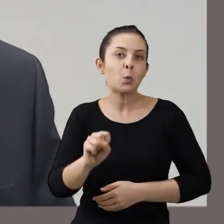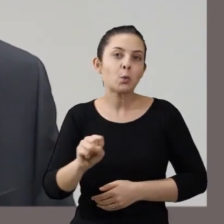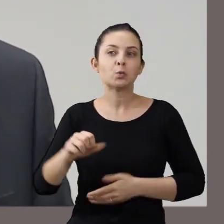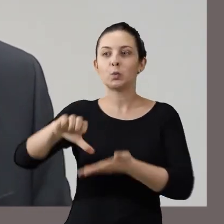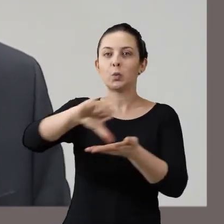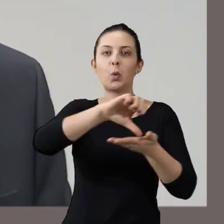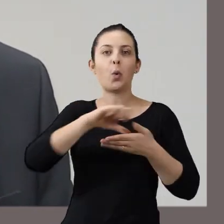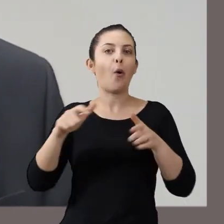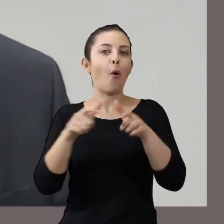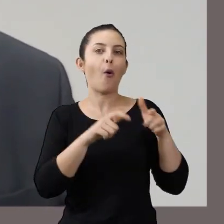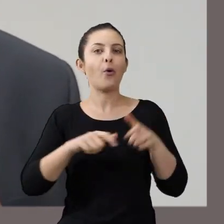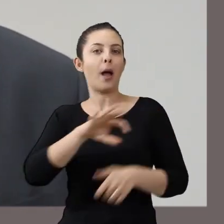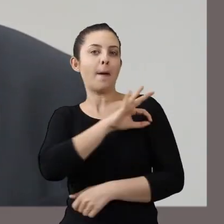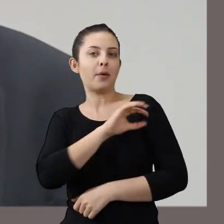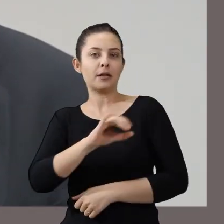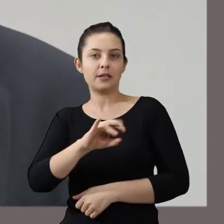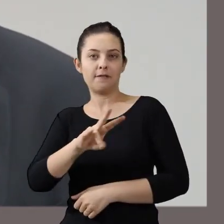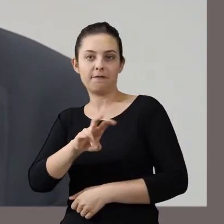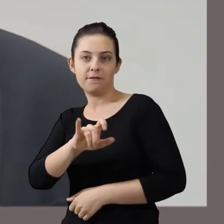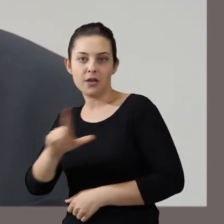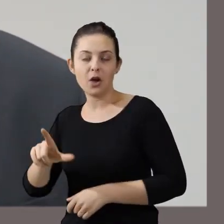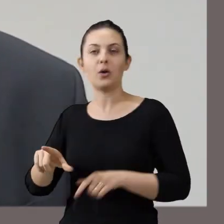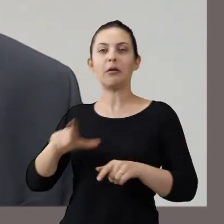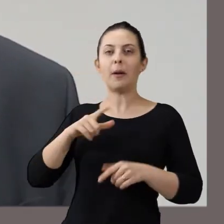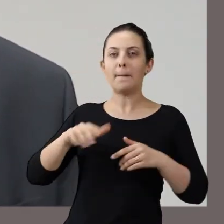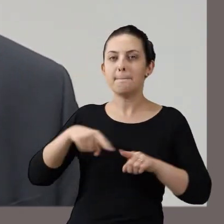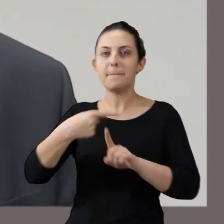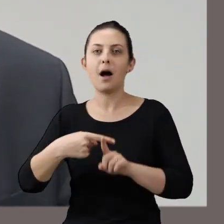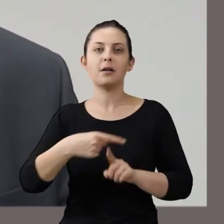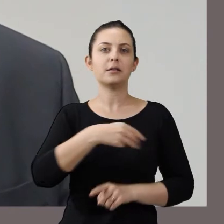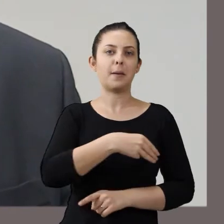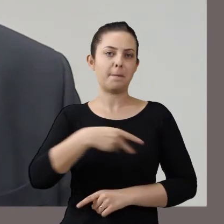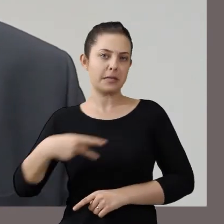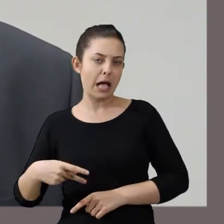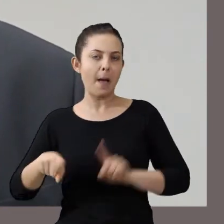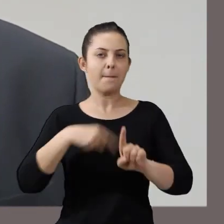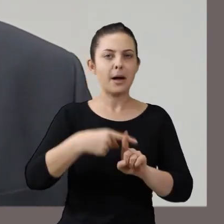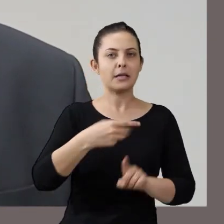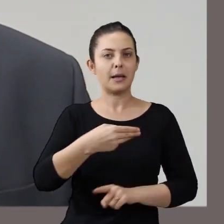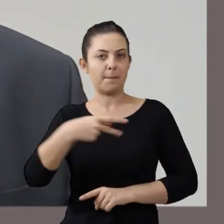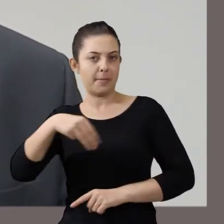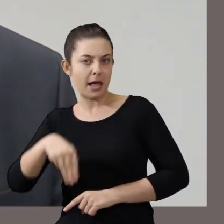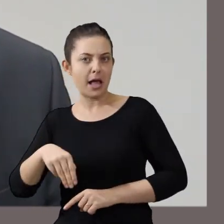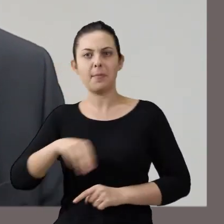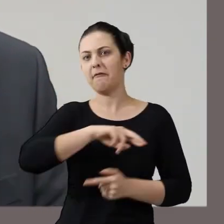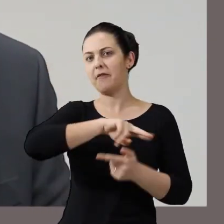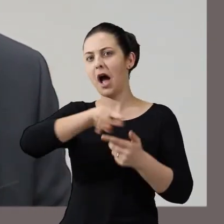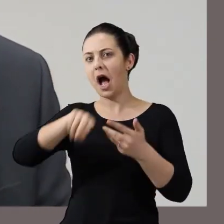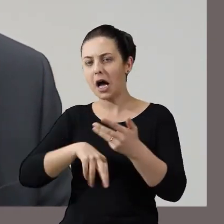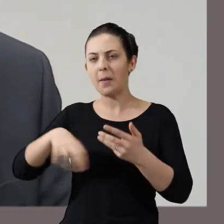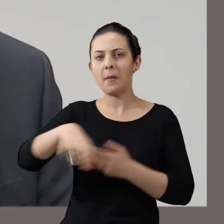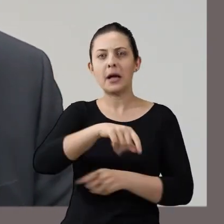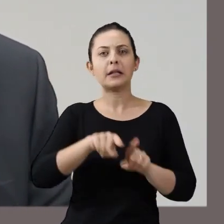25, polícias civis, todos os ministérios públicos estaduais, mais o MPF. MPM, também temos unidades na